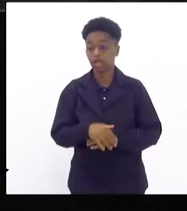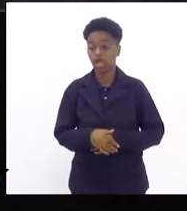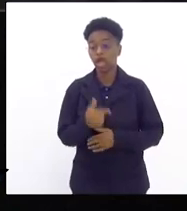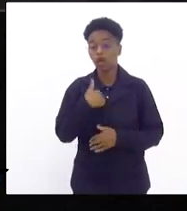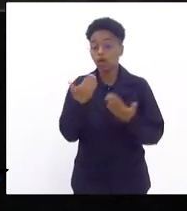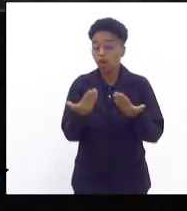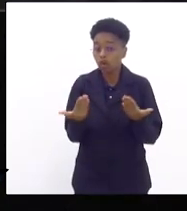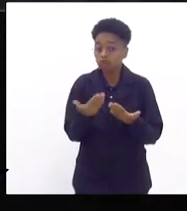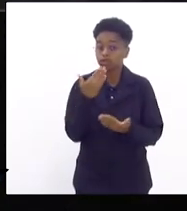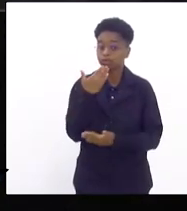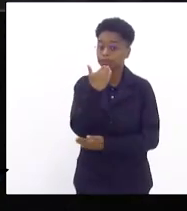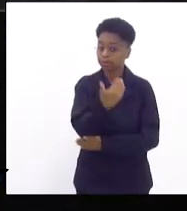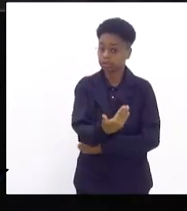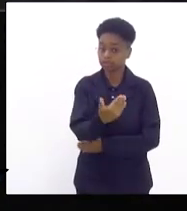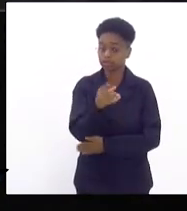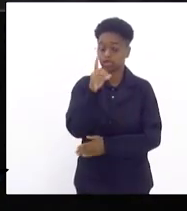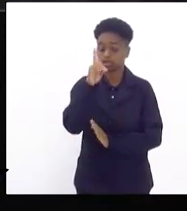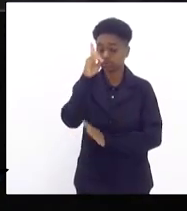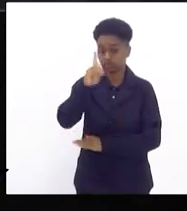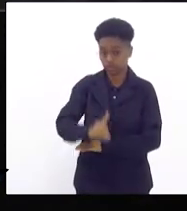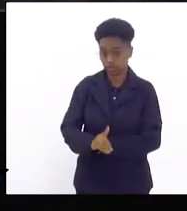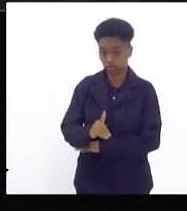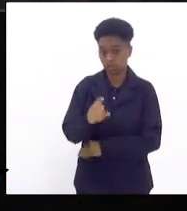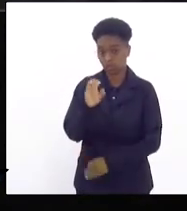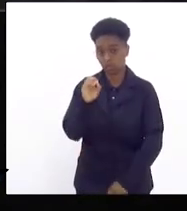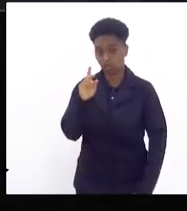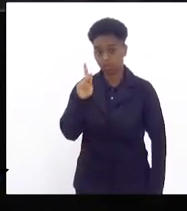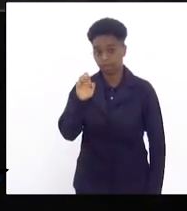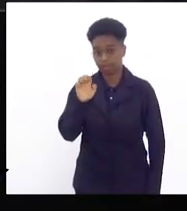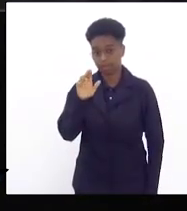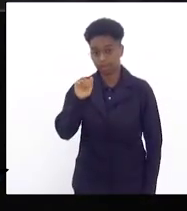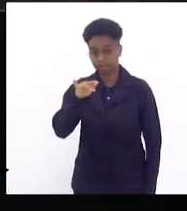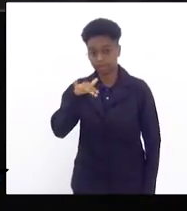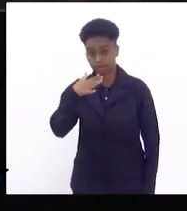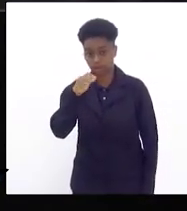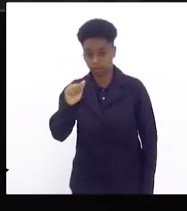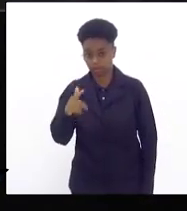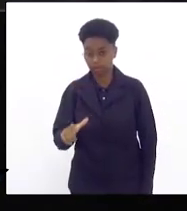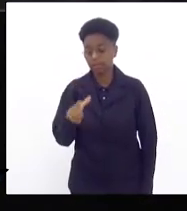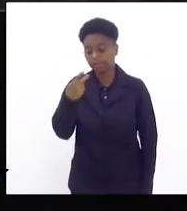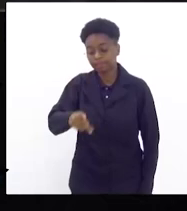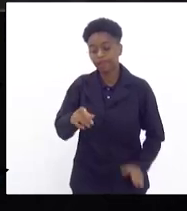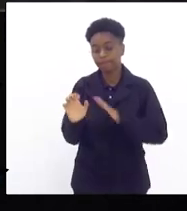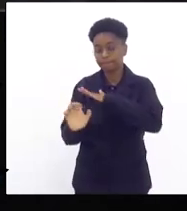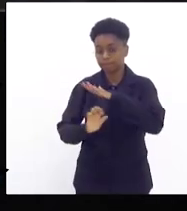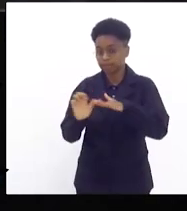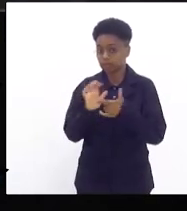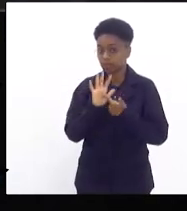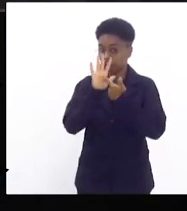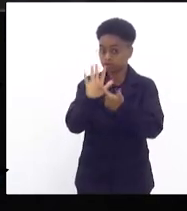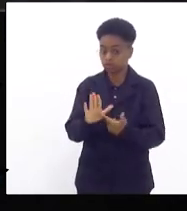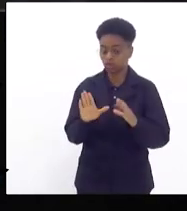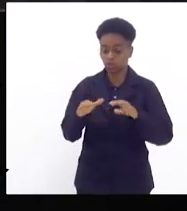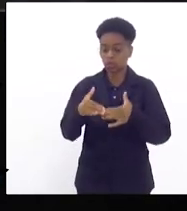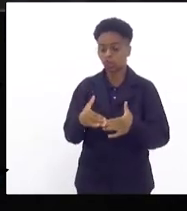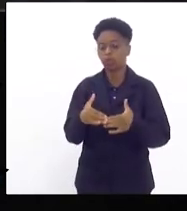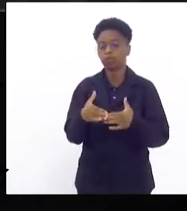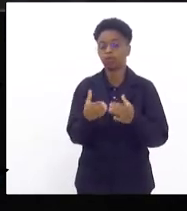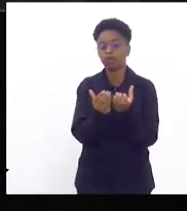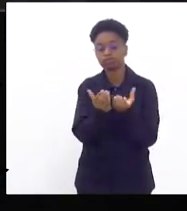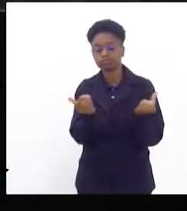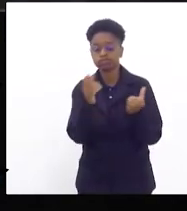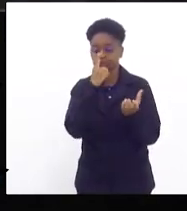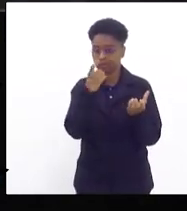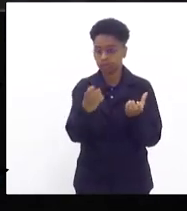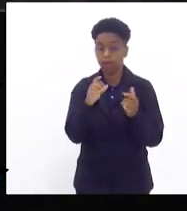solicitei do diretor operacional da IGUA foi que ele apresentasse à Comissão de Saneamento Ambiental um